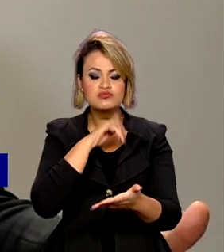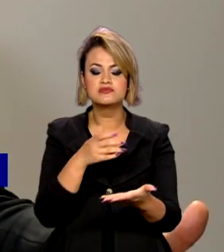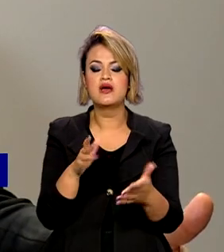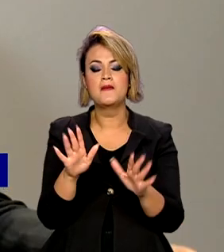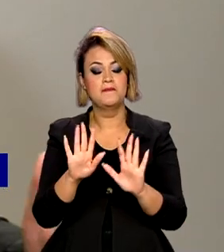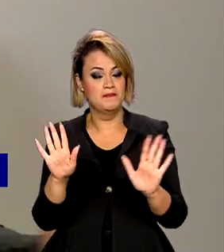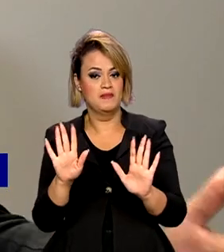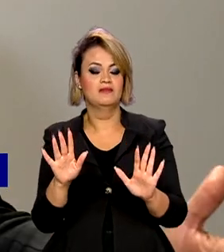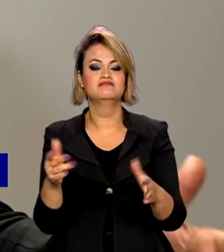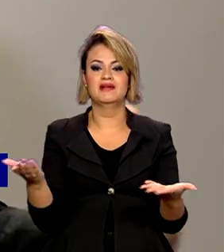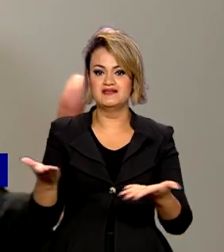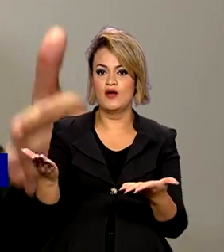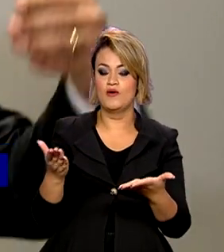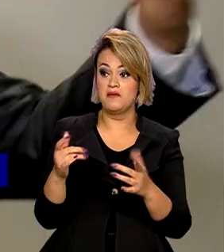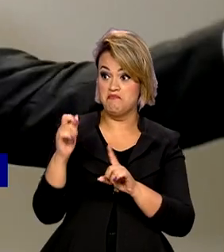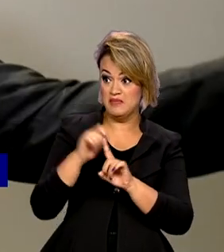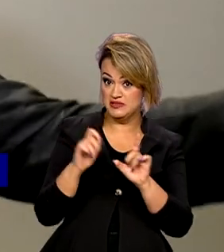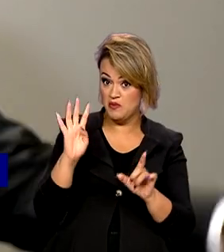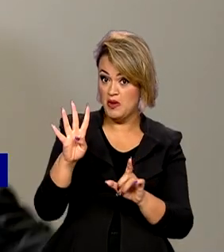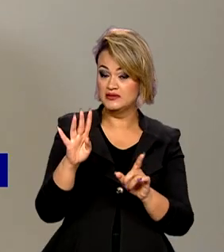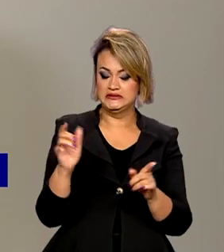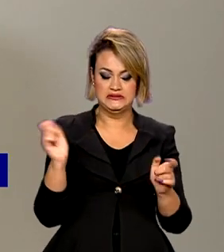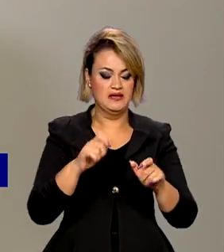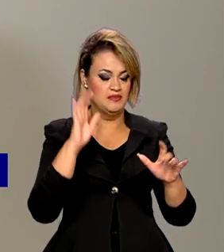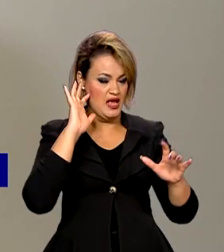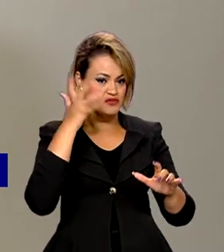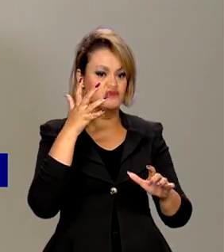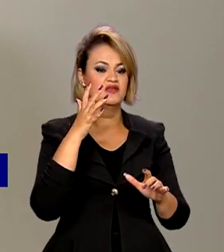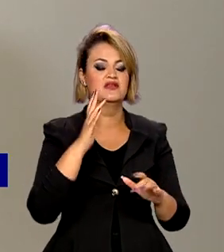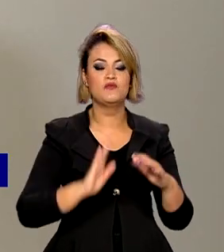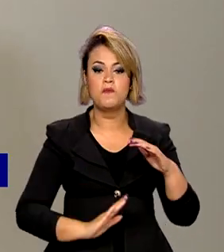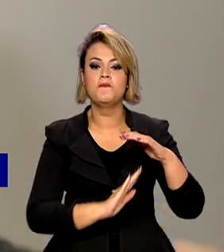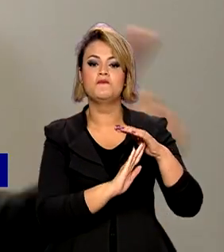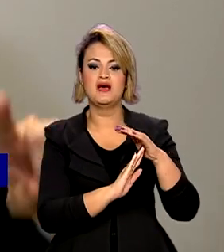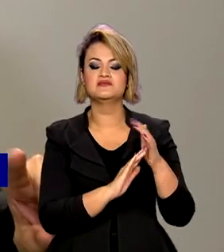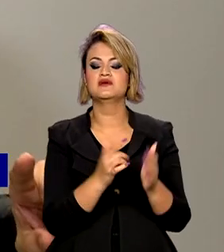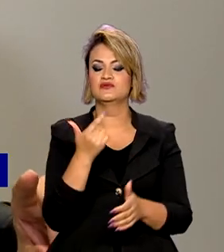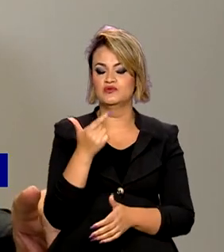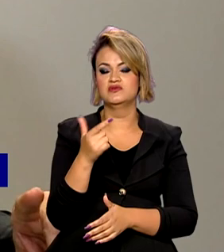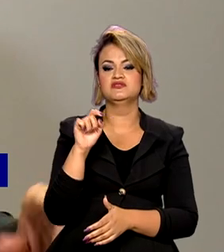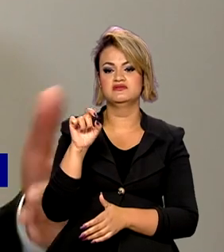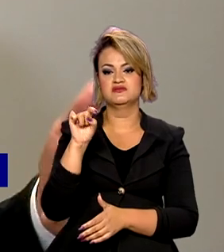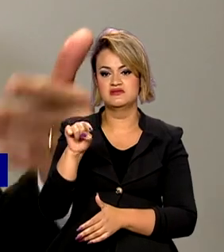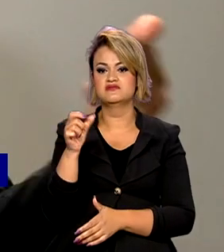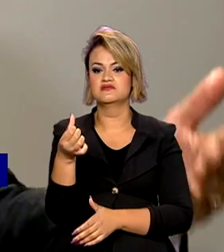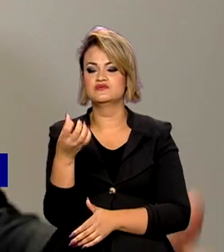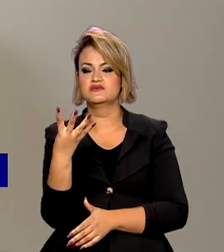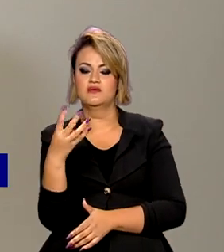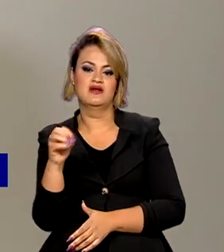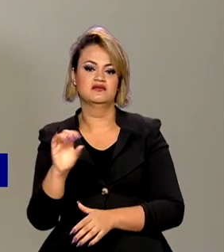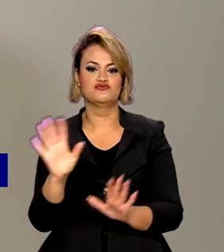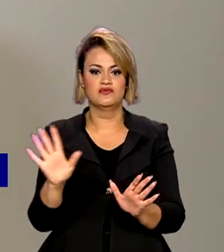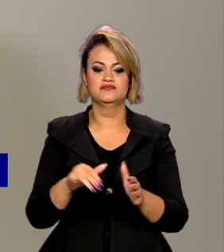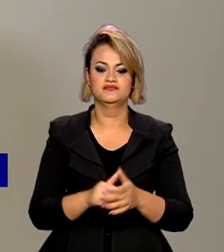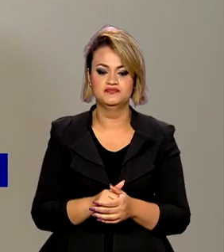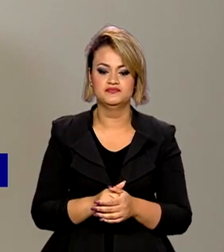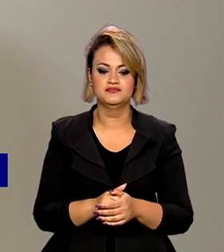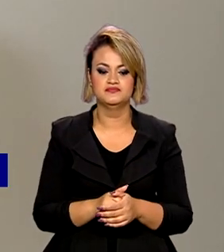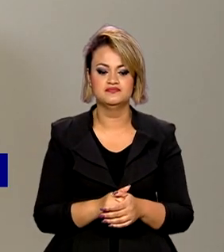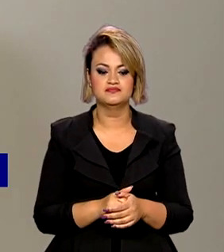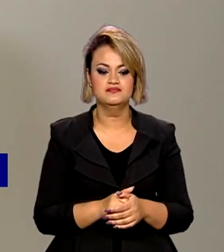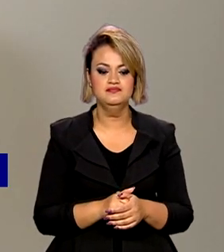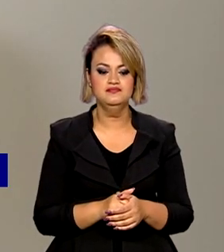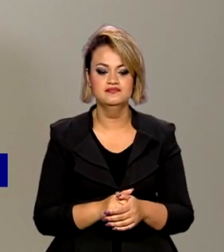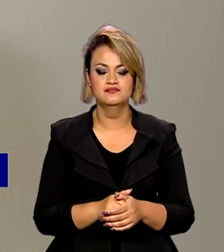conseguimos, nesse primeiro ano, em quatro meses, passar para dois salários mínimos já reajustados, dois 640.